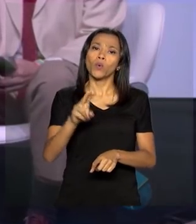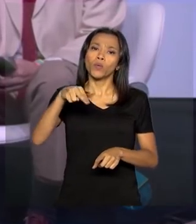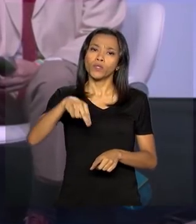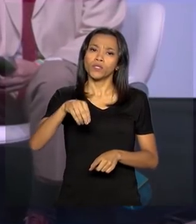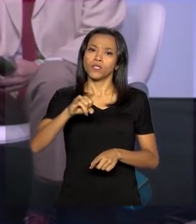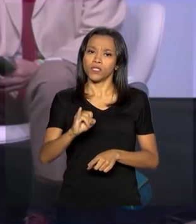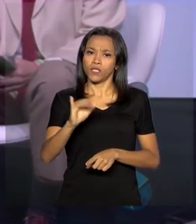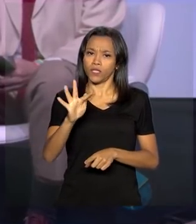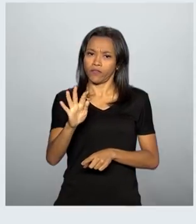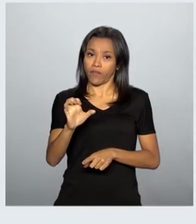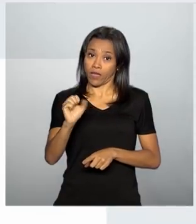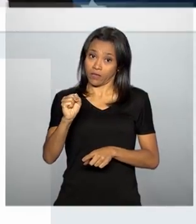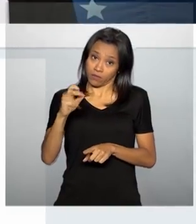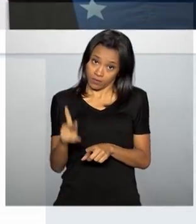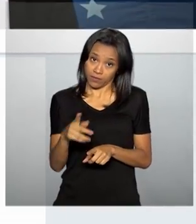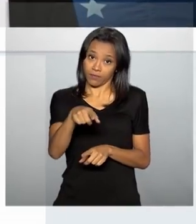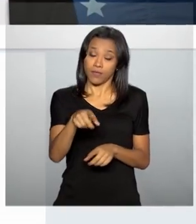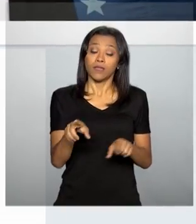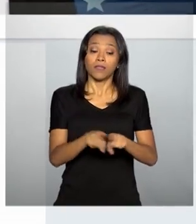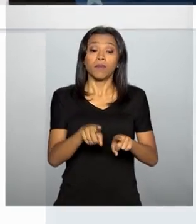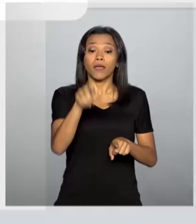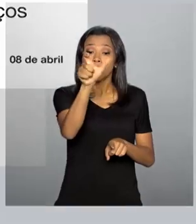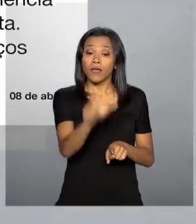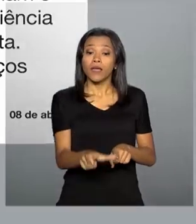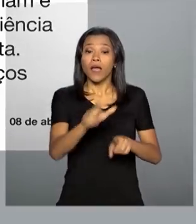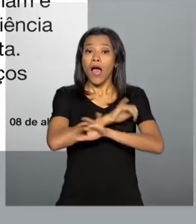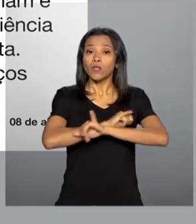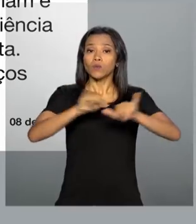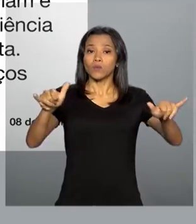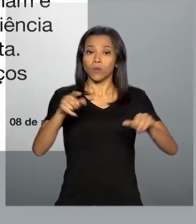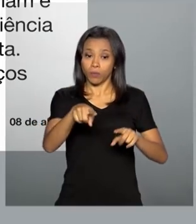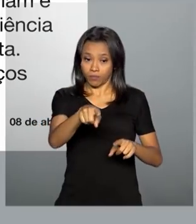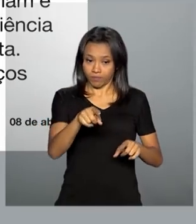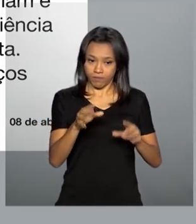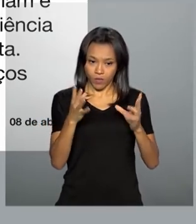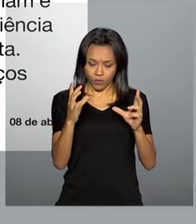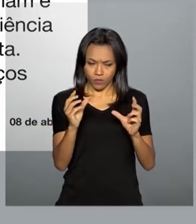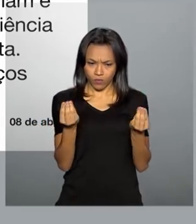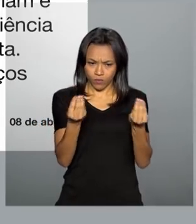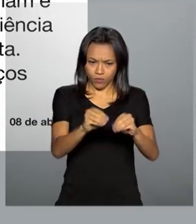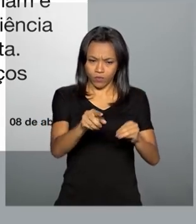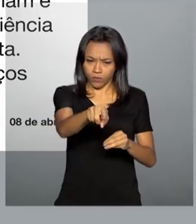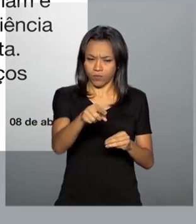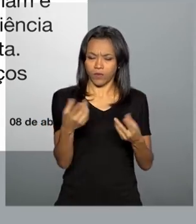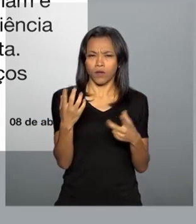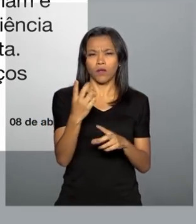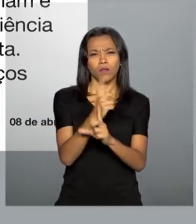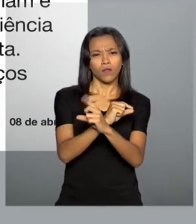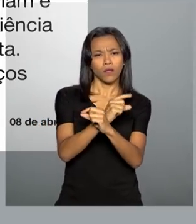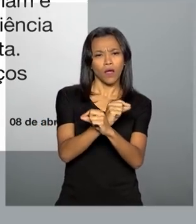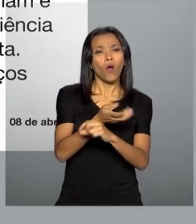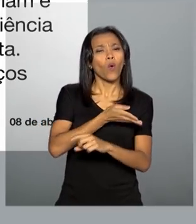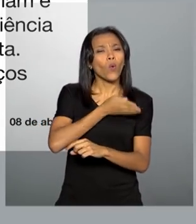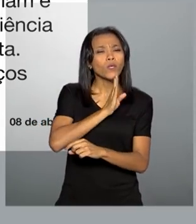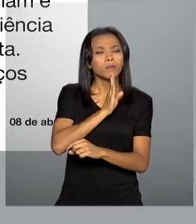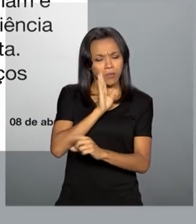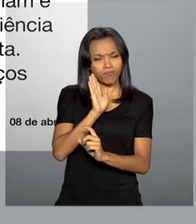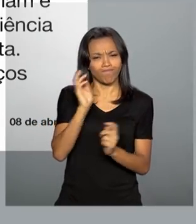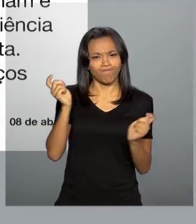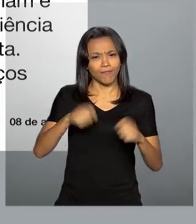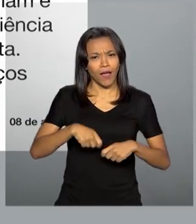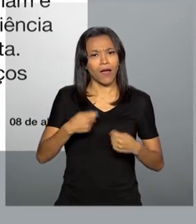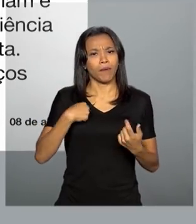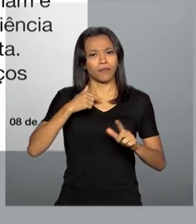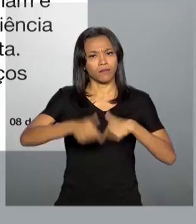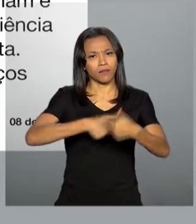de Estudos em Seguridade. Bolsonaro comunicou a troca pelo Twitter. Disse que Abraham possui conhecimento necessário para a